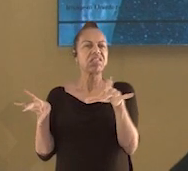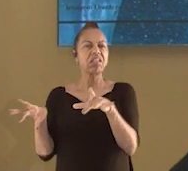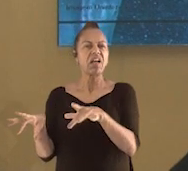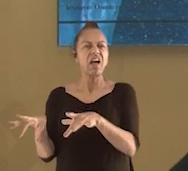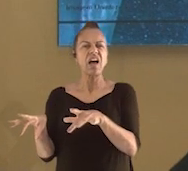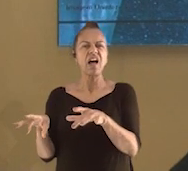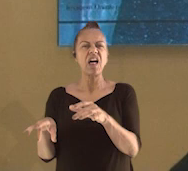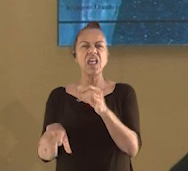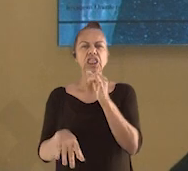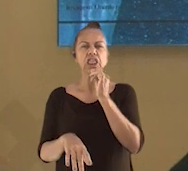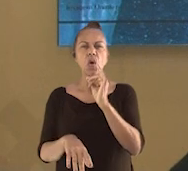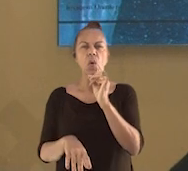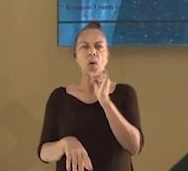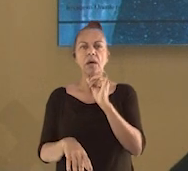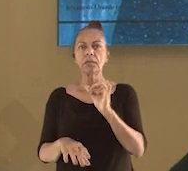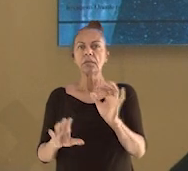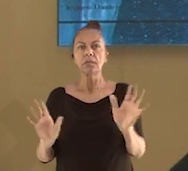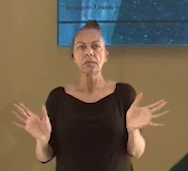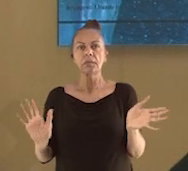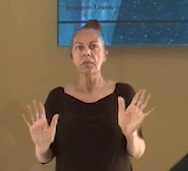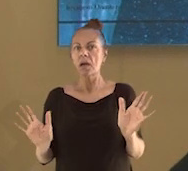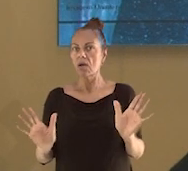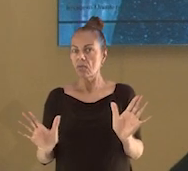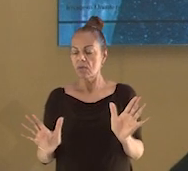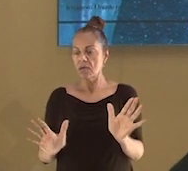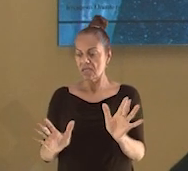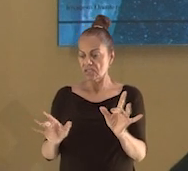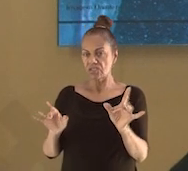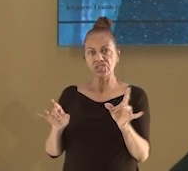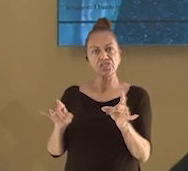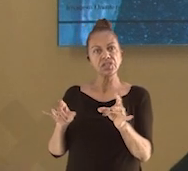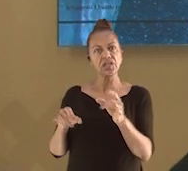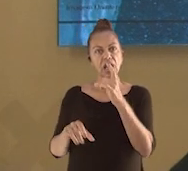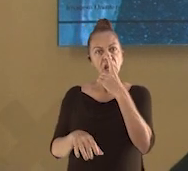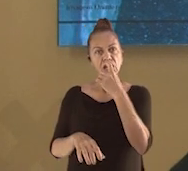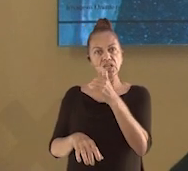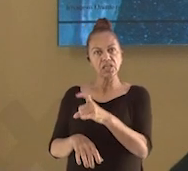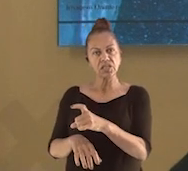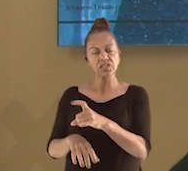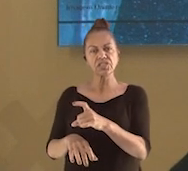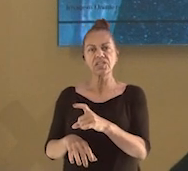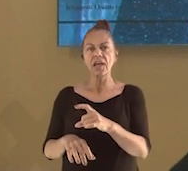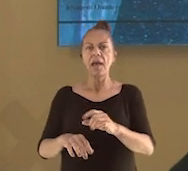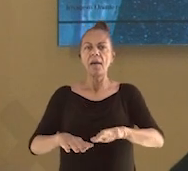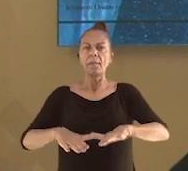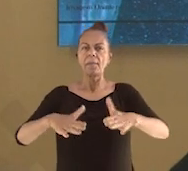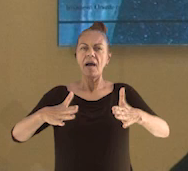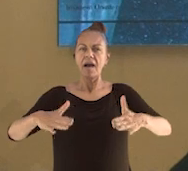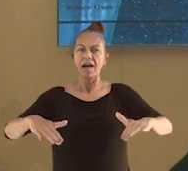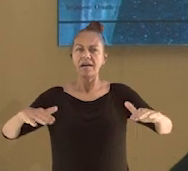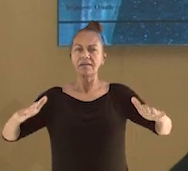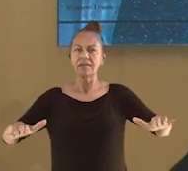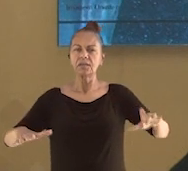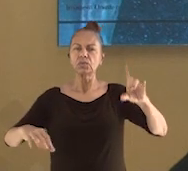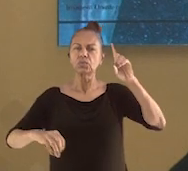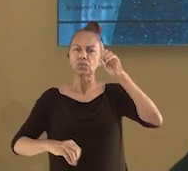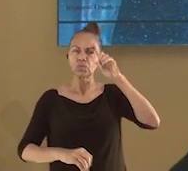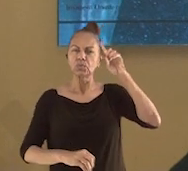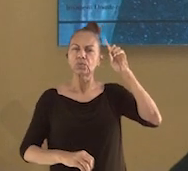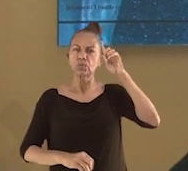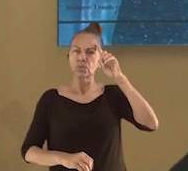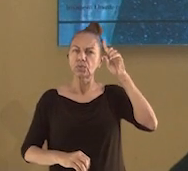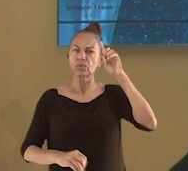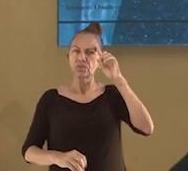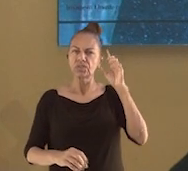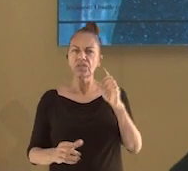pode parecer uma coisa boba, uma coisa pouca. Mas esse lixo plástico, que chega até o mar todos os dias,